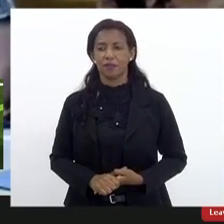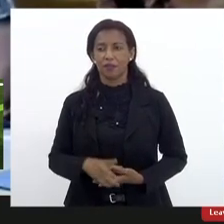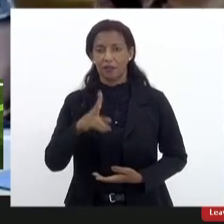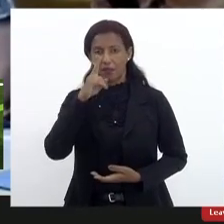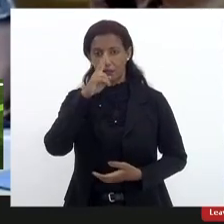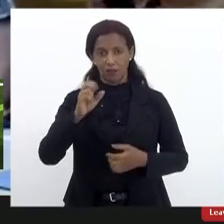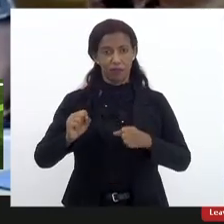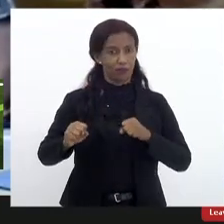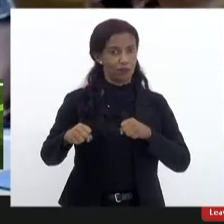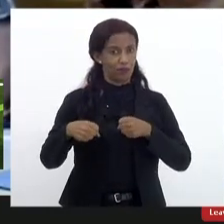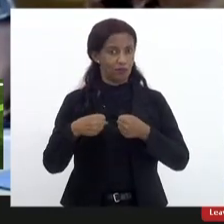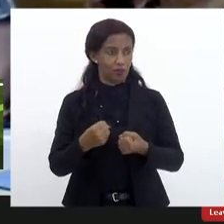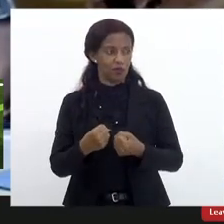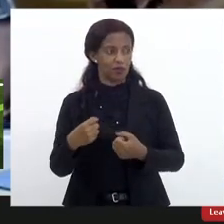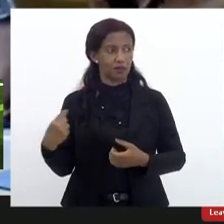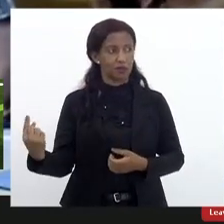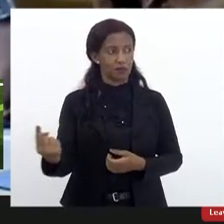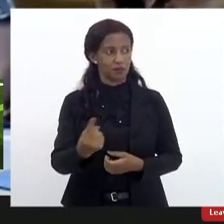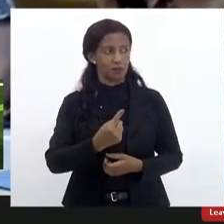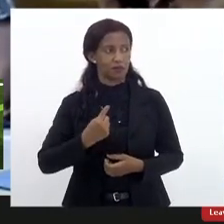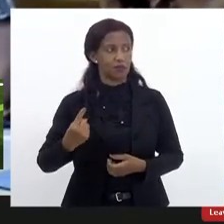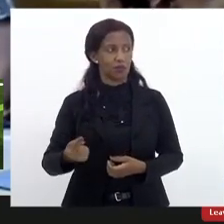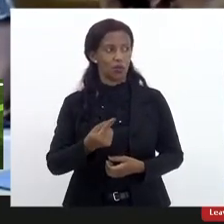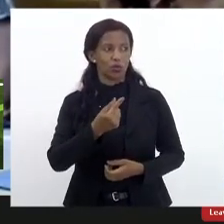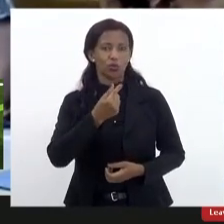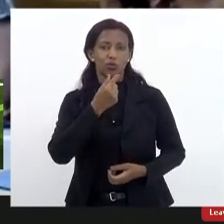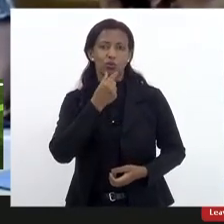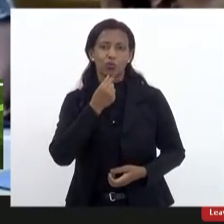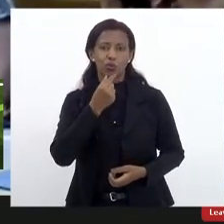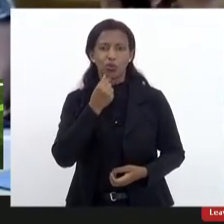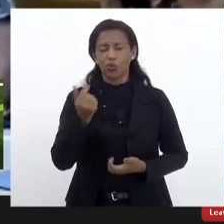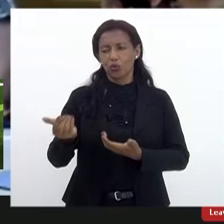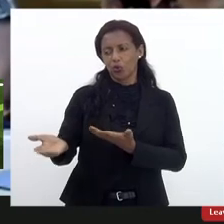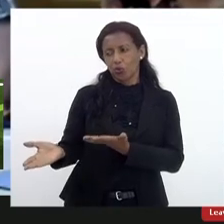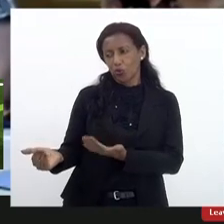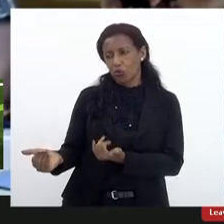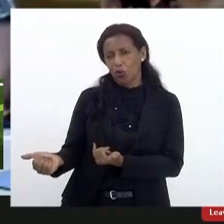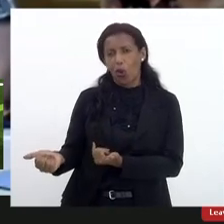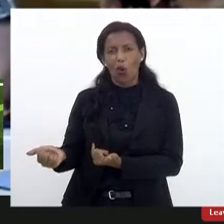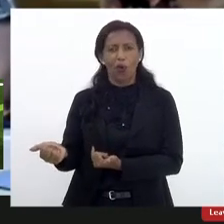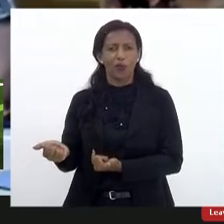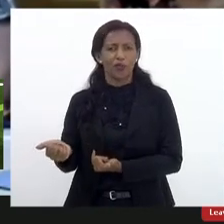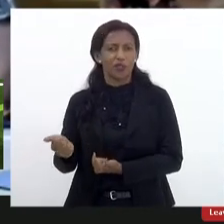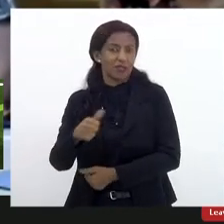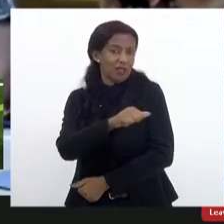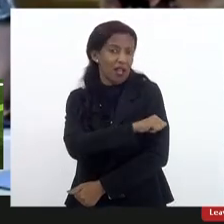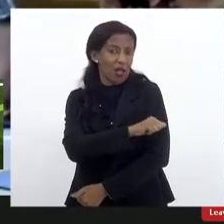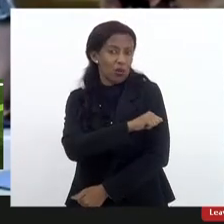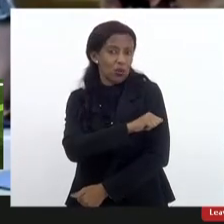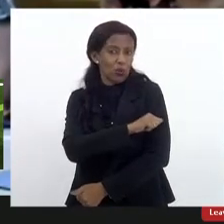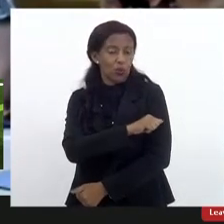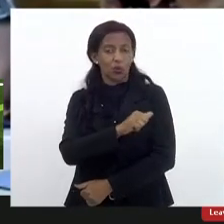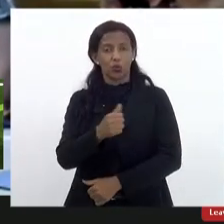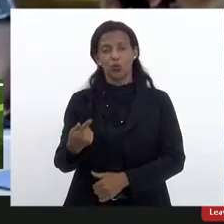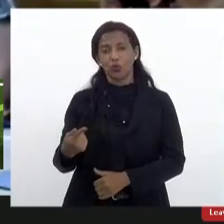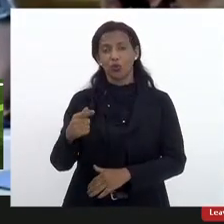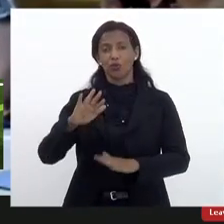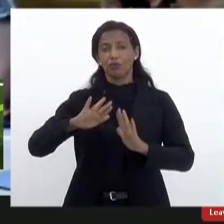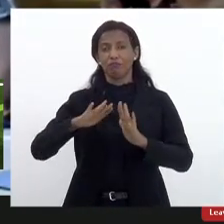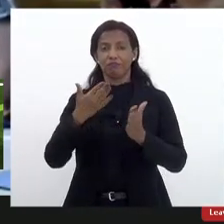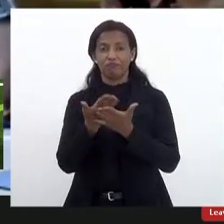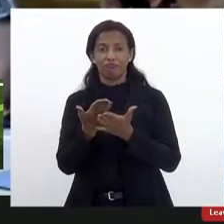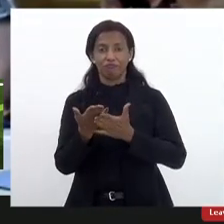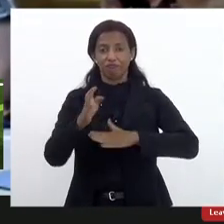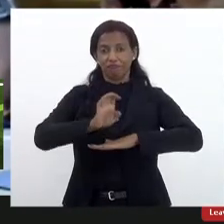fortalecer o nosso menino, nosso jovem, estudante da rede estadual de educação, então,